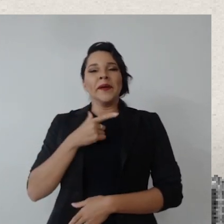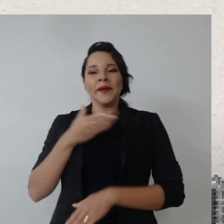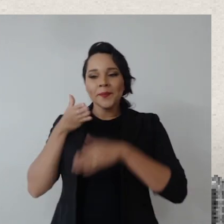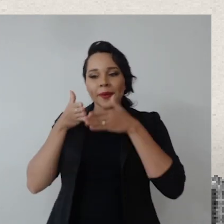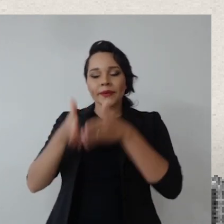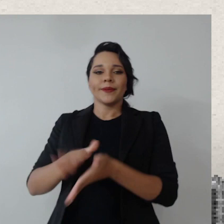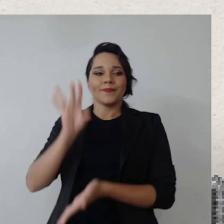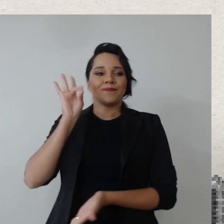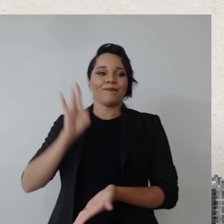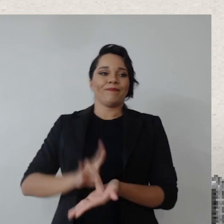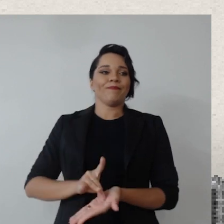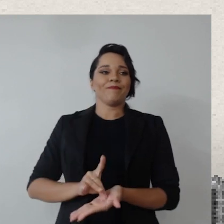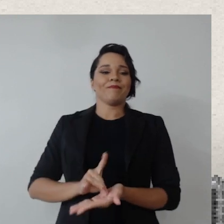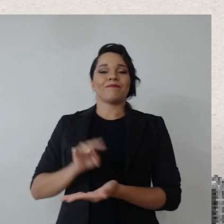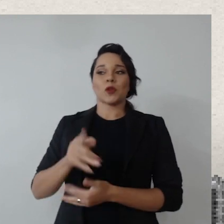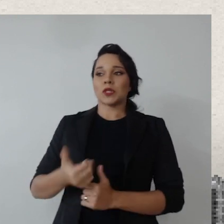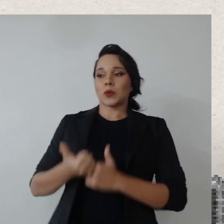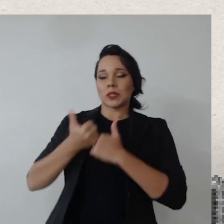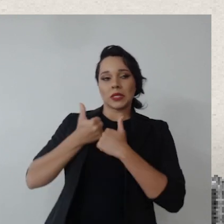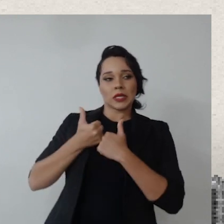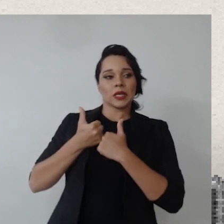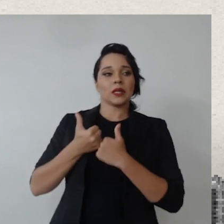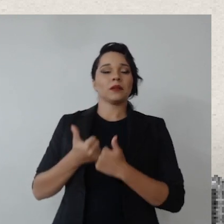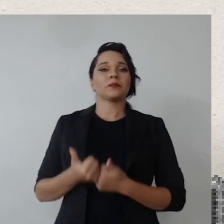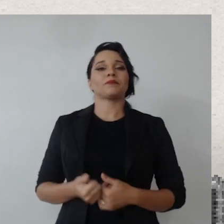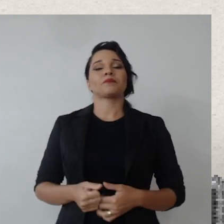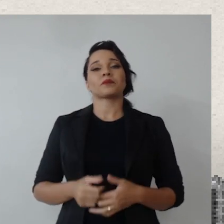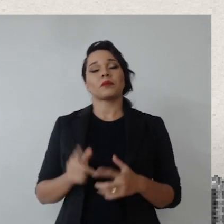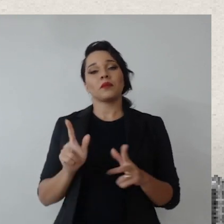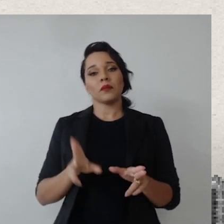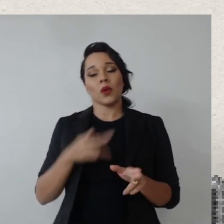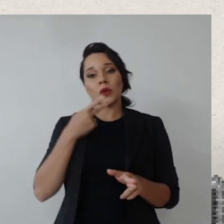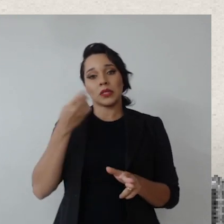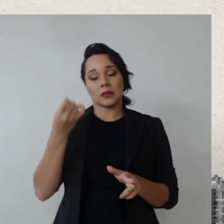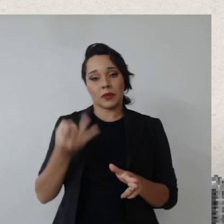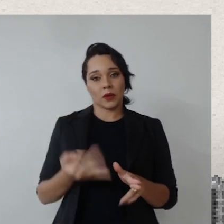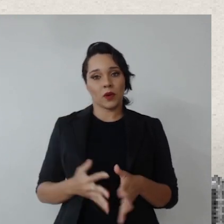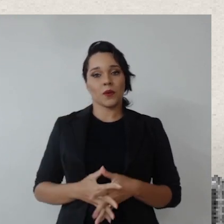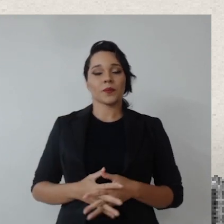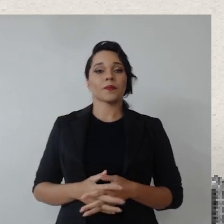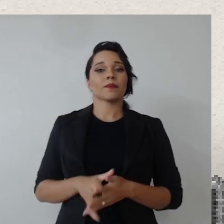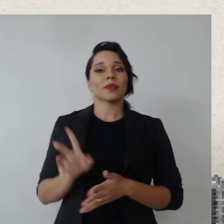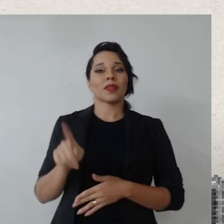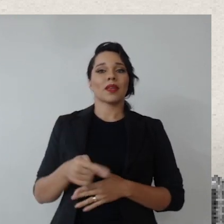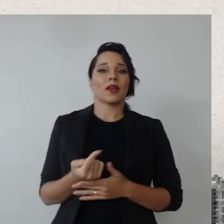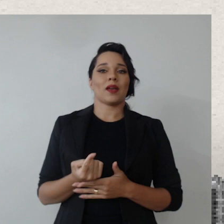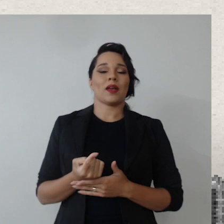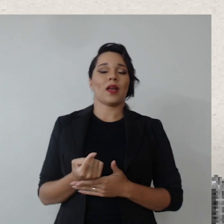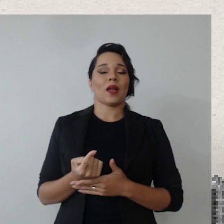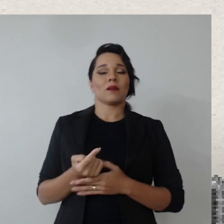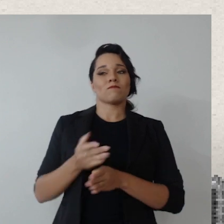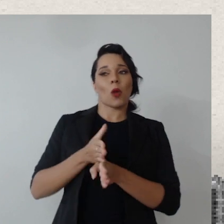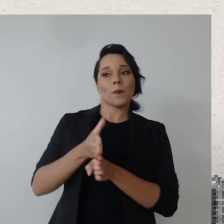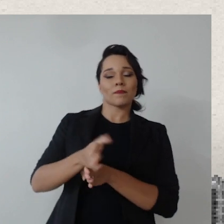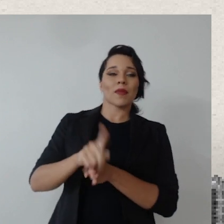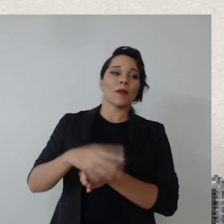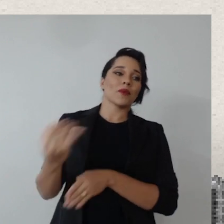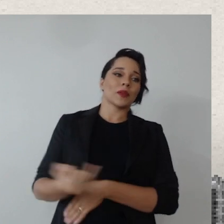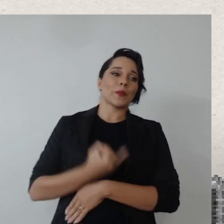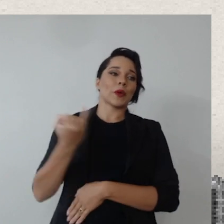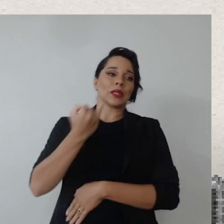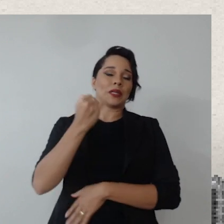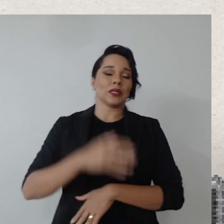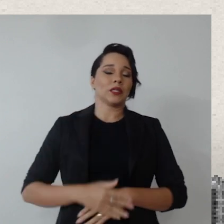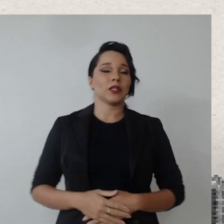atuantes diretamente, nos auxiliem na ponta, como o senhor falou, que o meio do caminho é muito